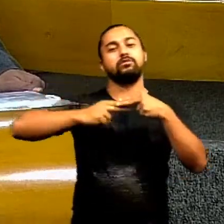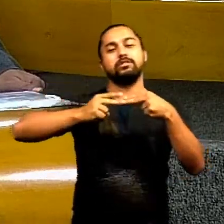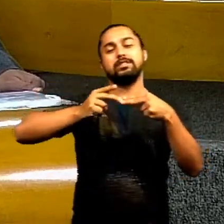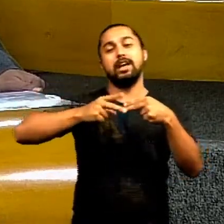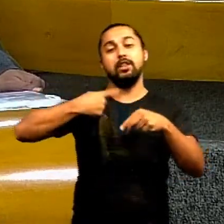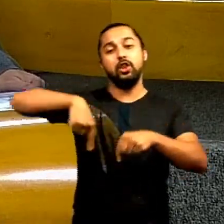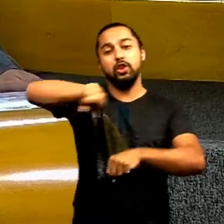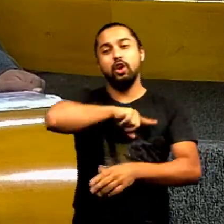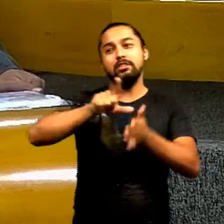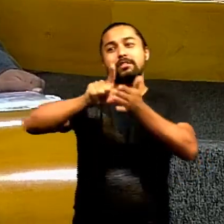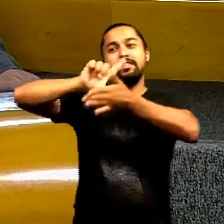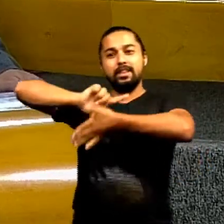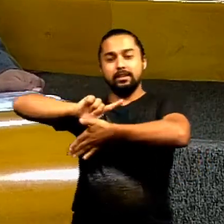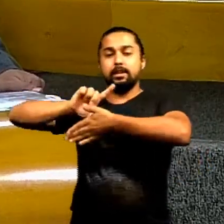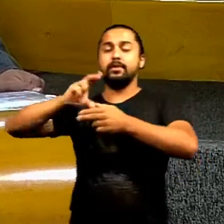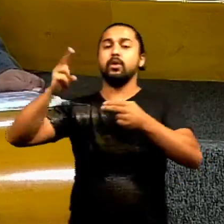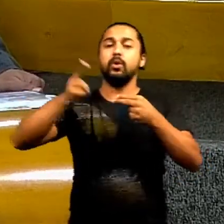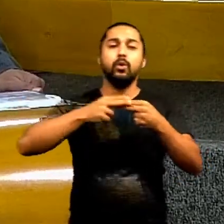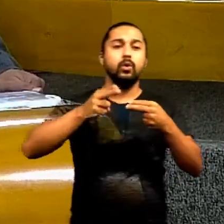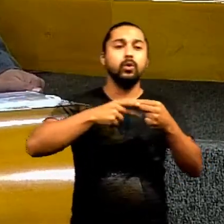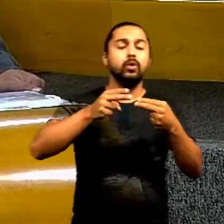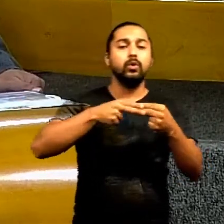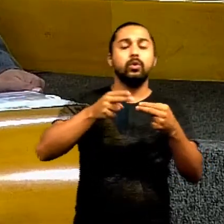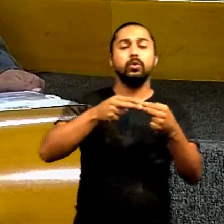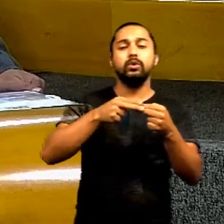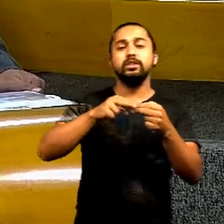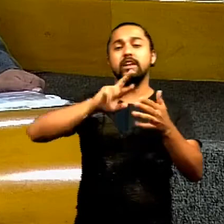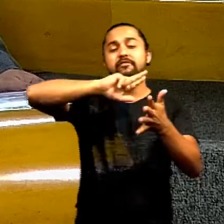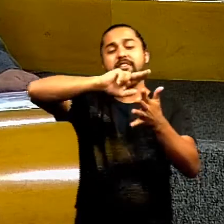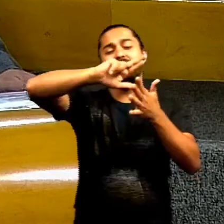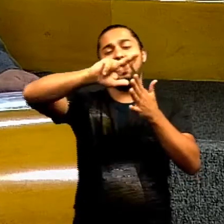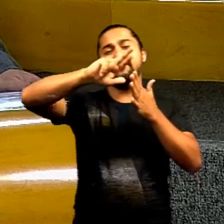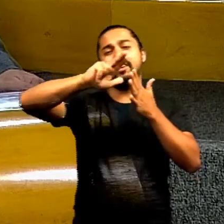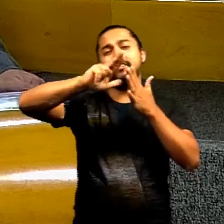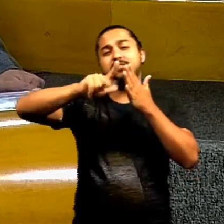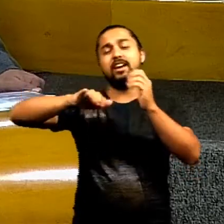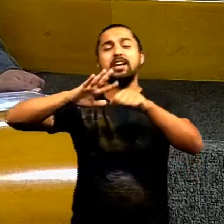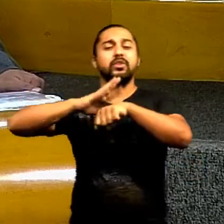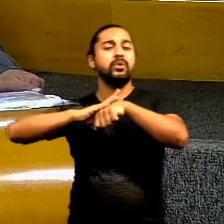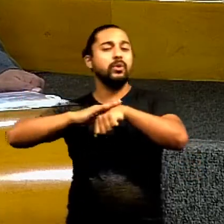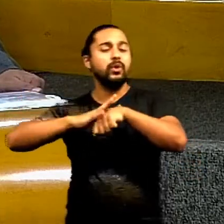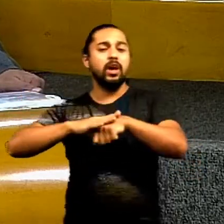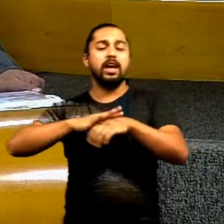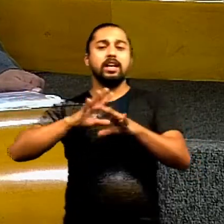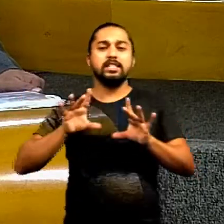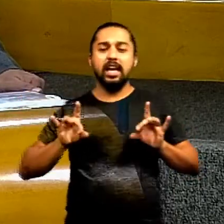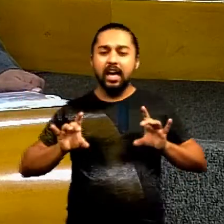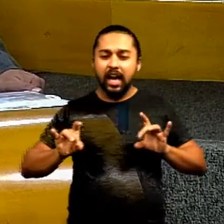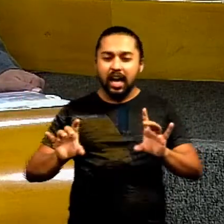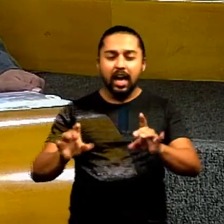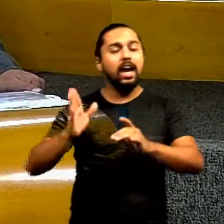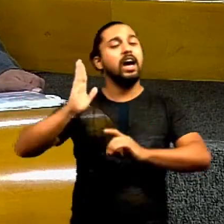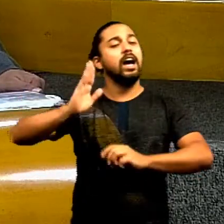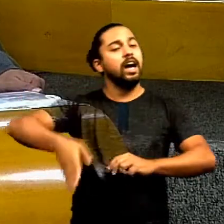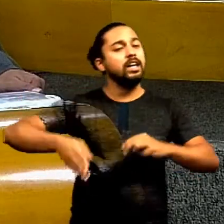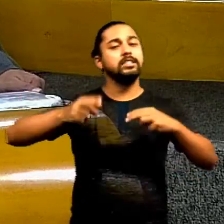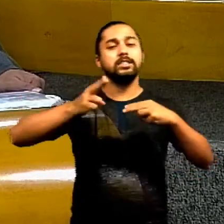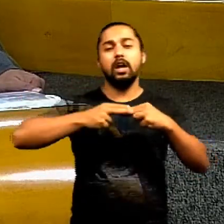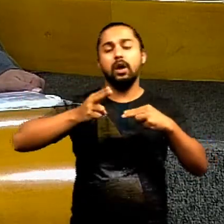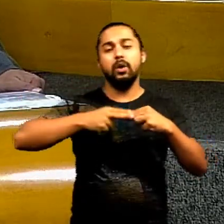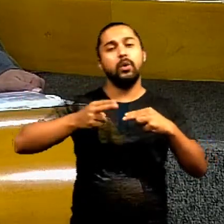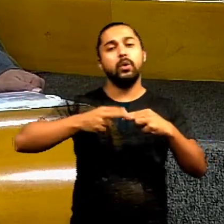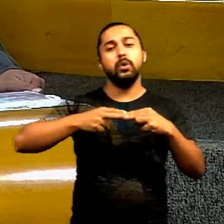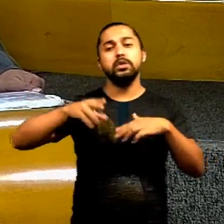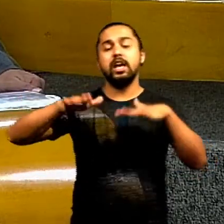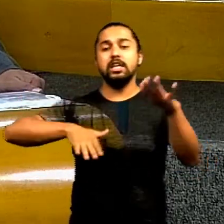e não é só para Alzheimer não usa com autista usa com em vários tratamentos em tratamentos de câncer terminais né